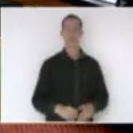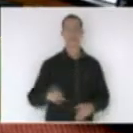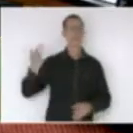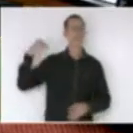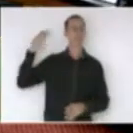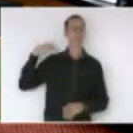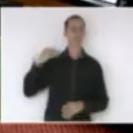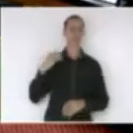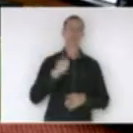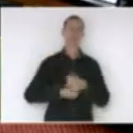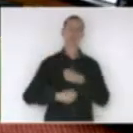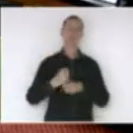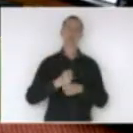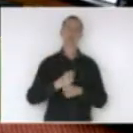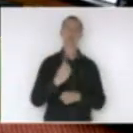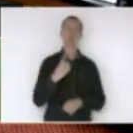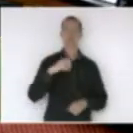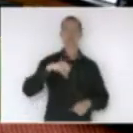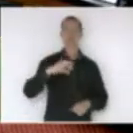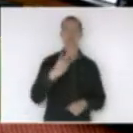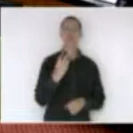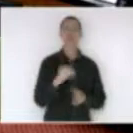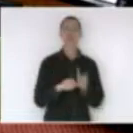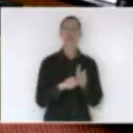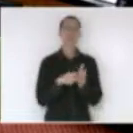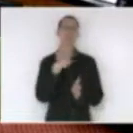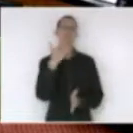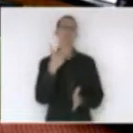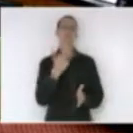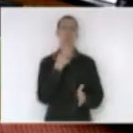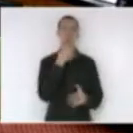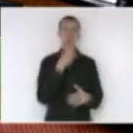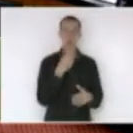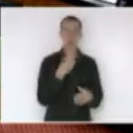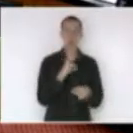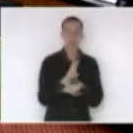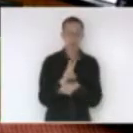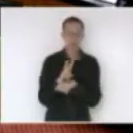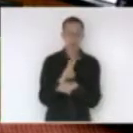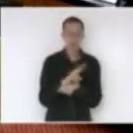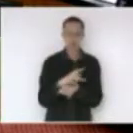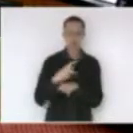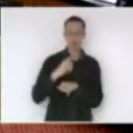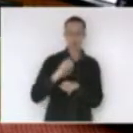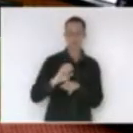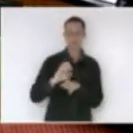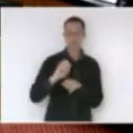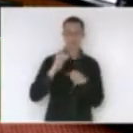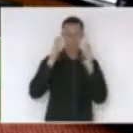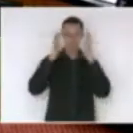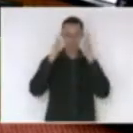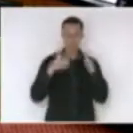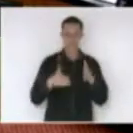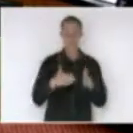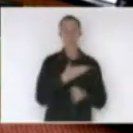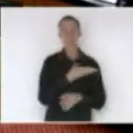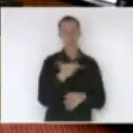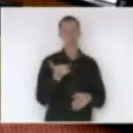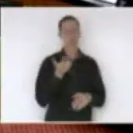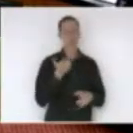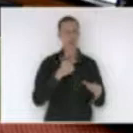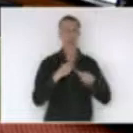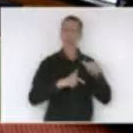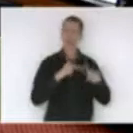Desto. Eu tenho certeza que eles querem trabalhar, trabalham com seriedade, mas estavam nessa insegurança jurídica. A